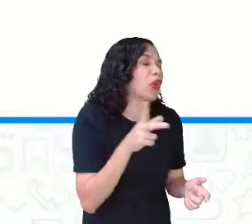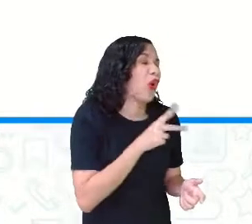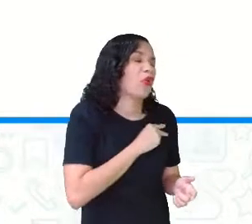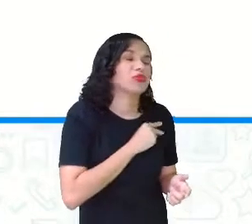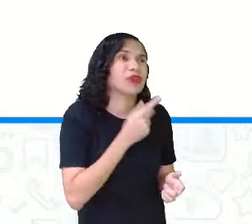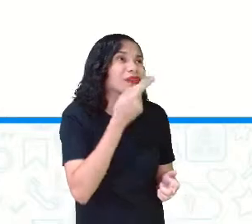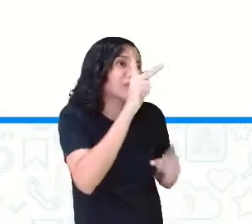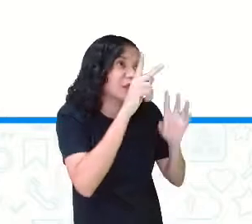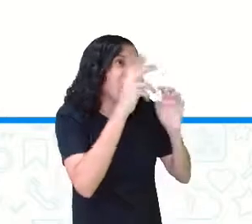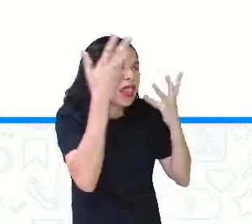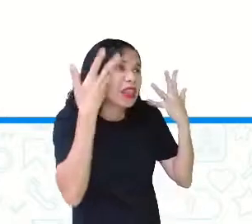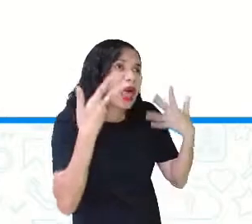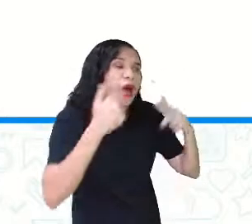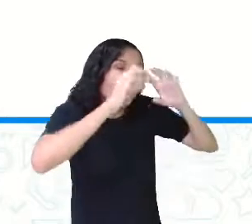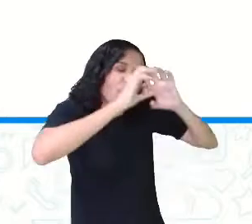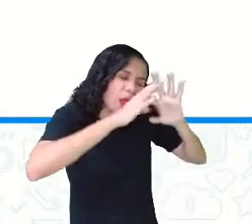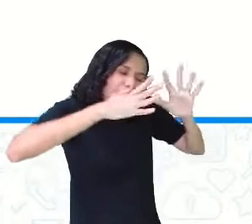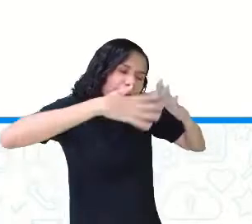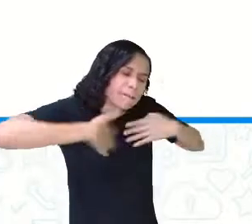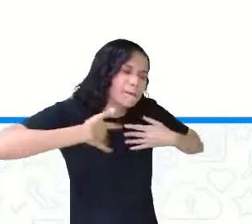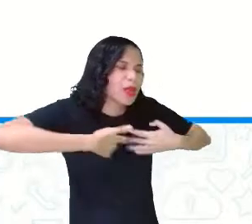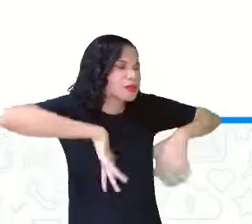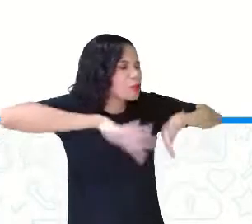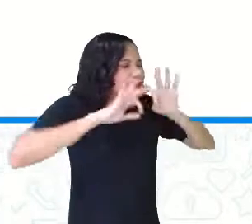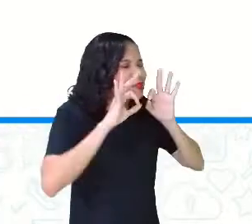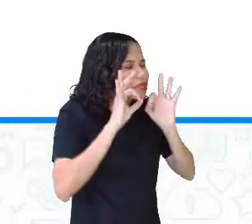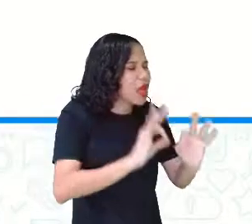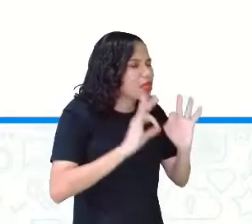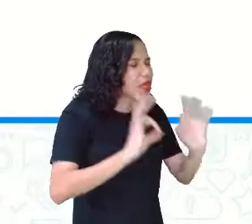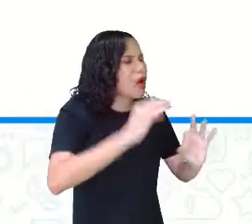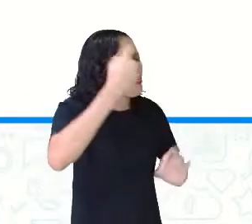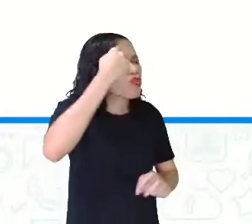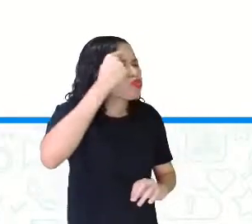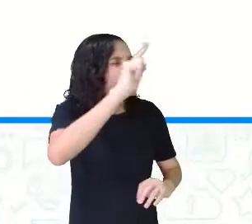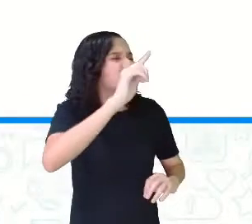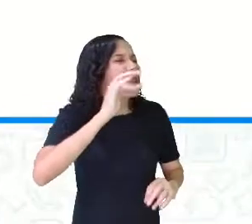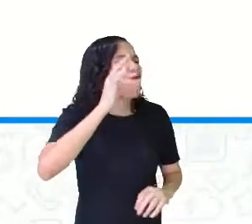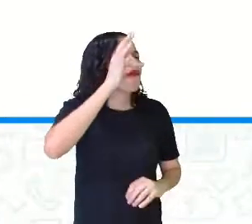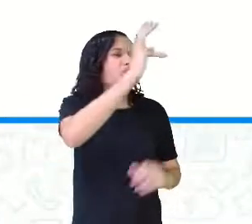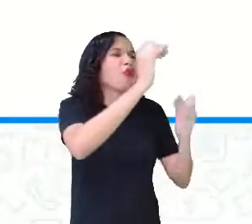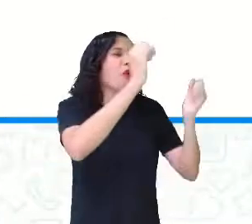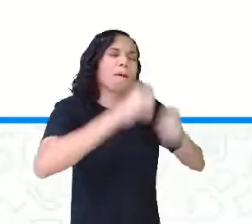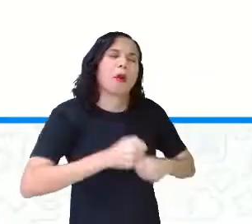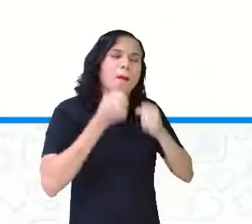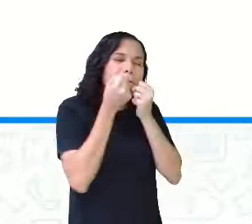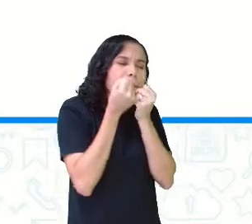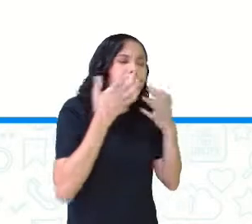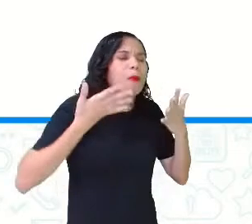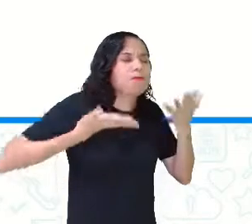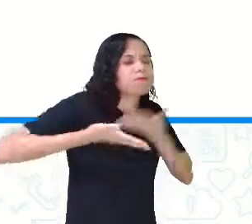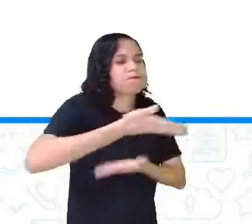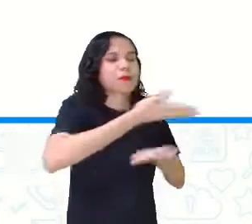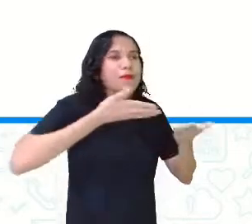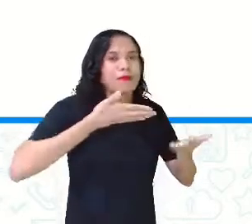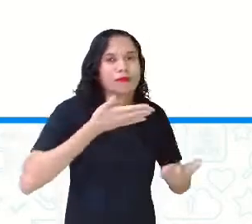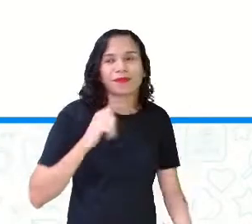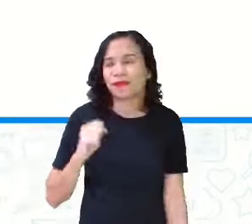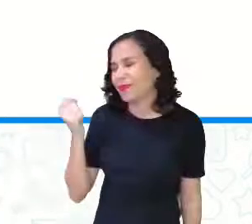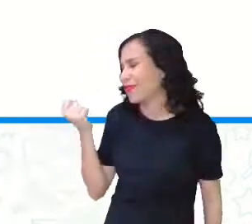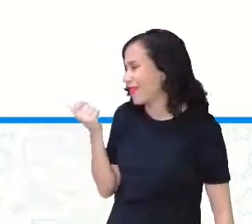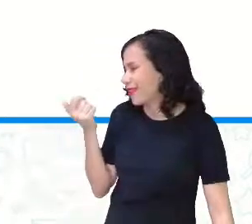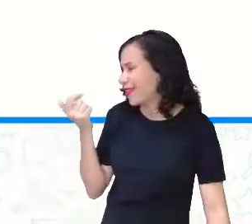se o senhor me poupasse, tenho certeza que um dia poderia retribuir sua bondade. Rindo,